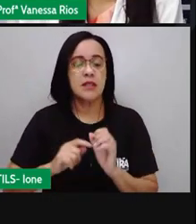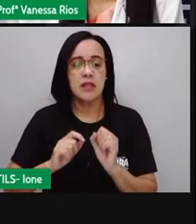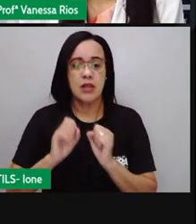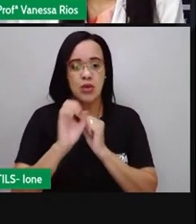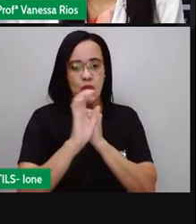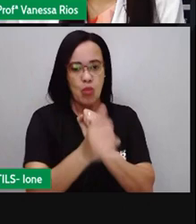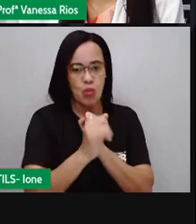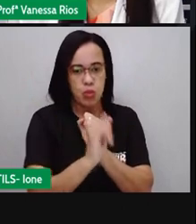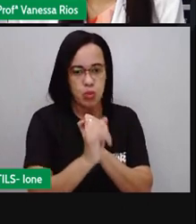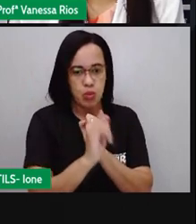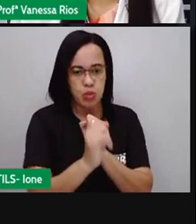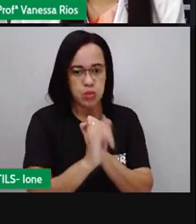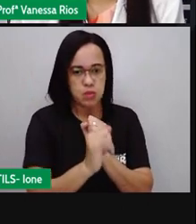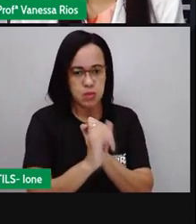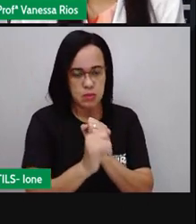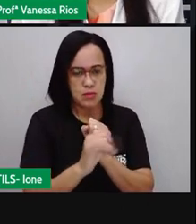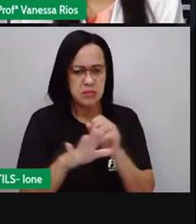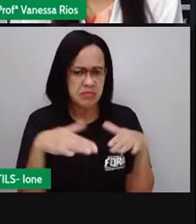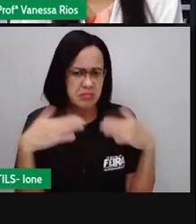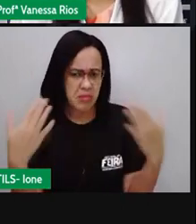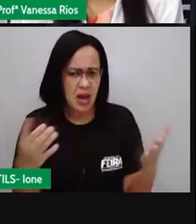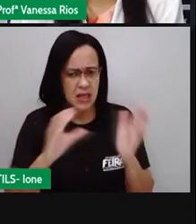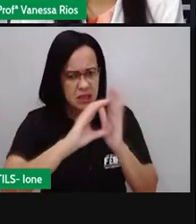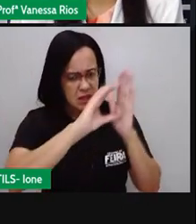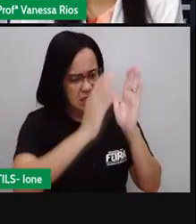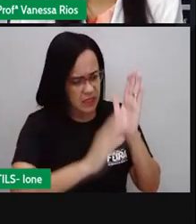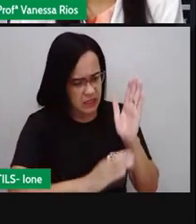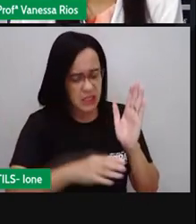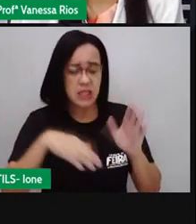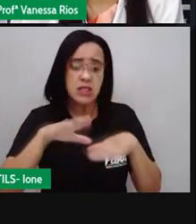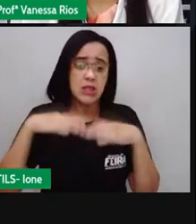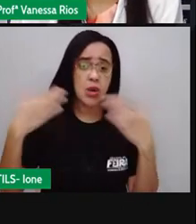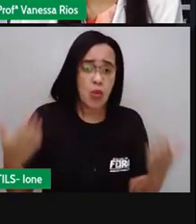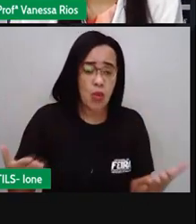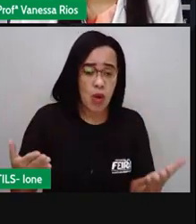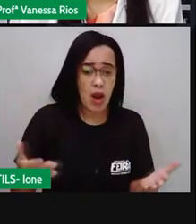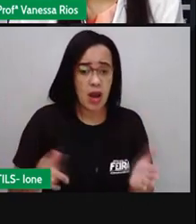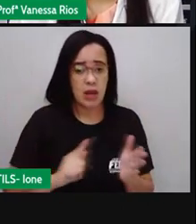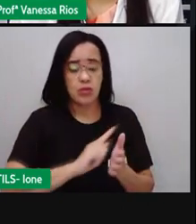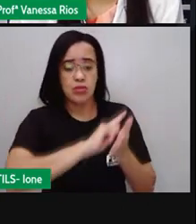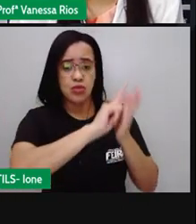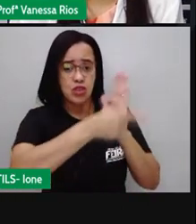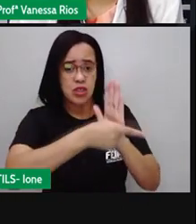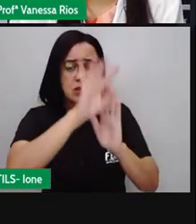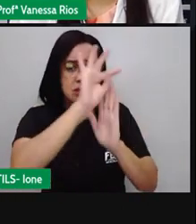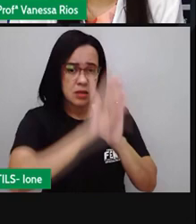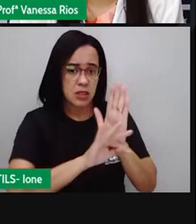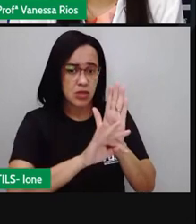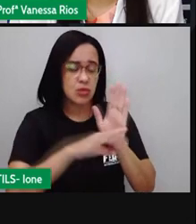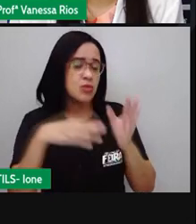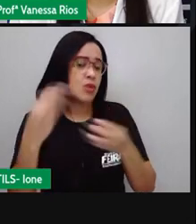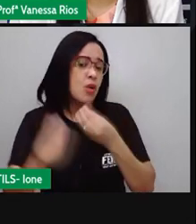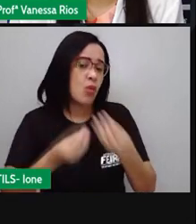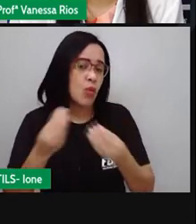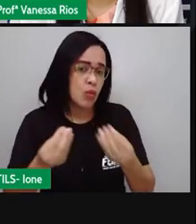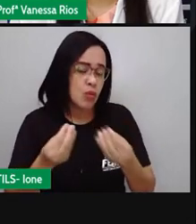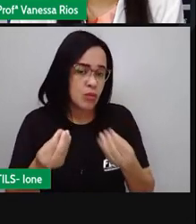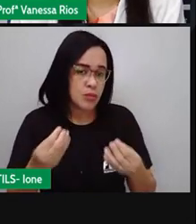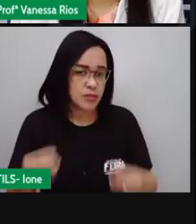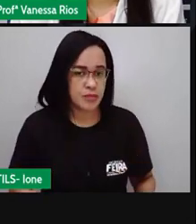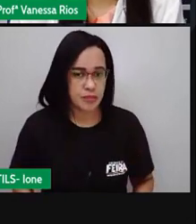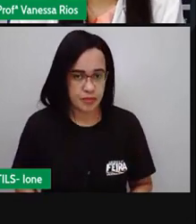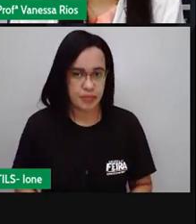E aí, quais são as características desse gênero textual? A crônica é um gênero textual